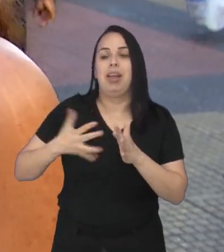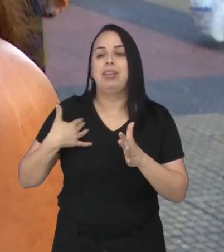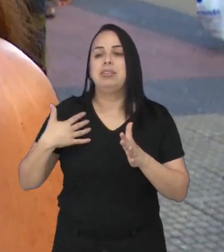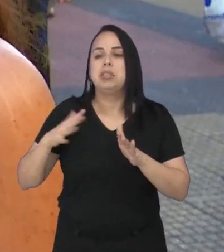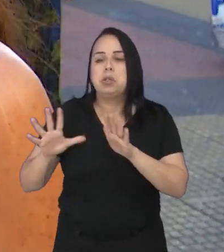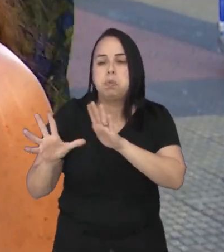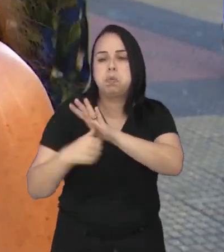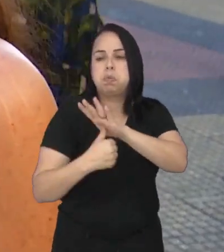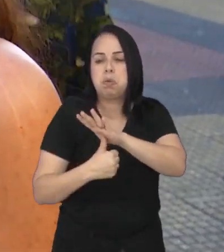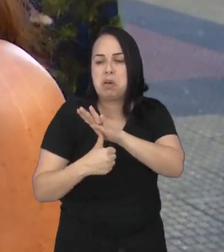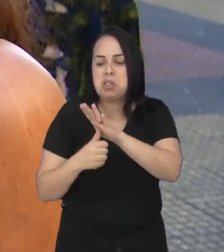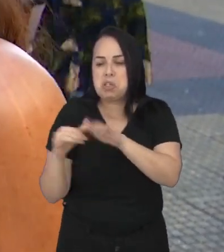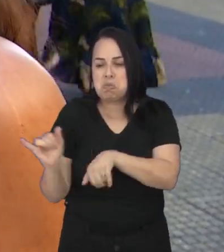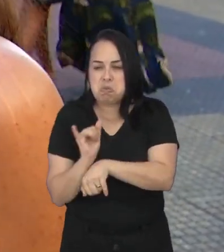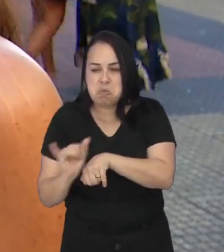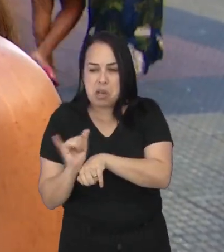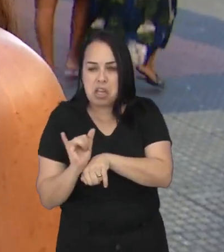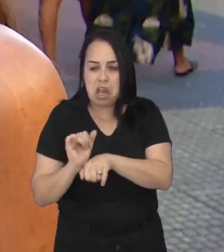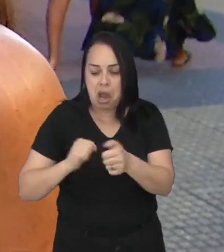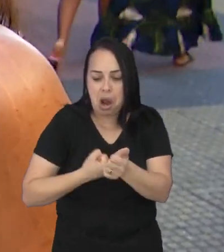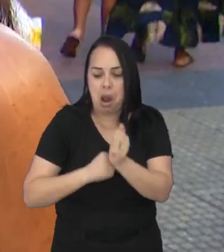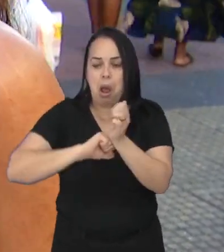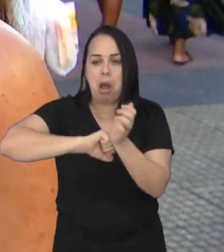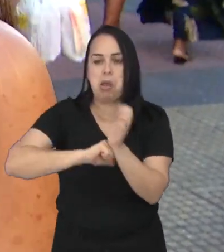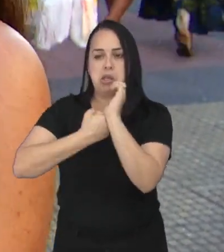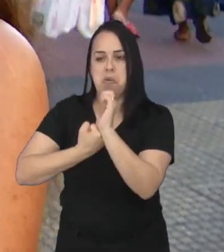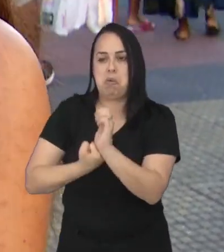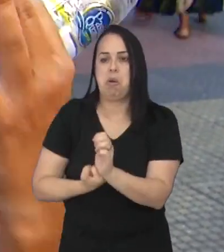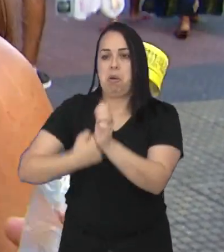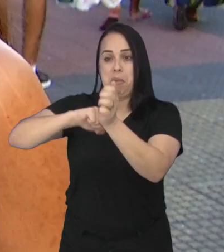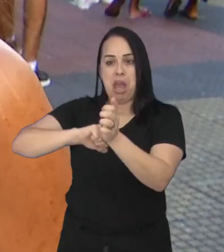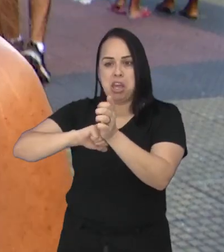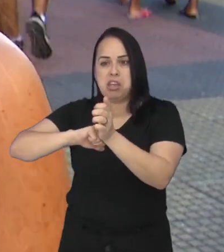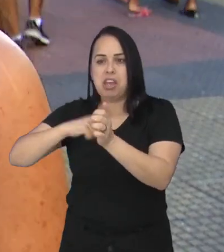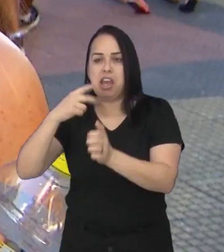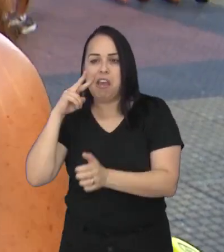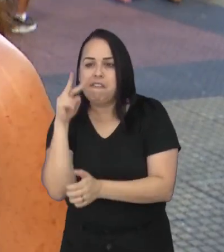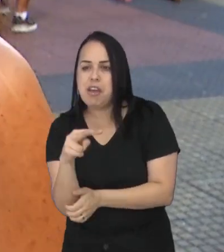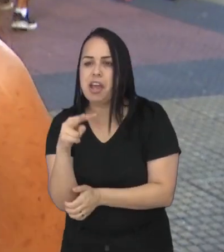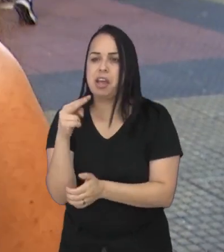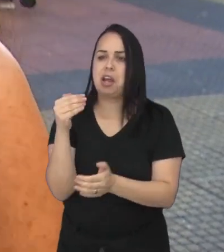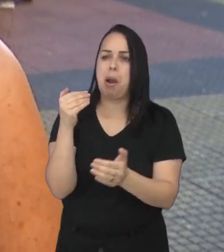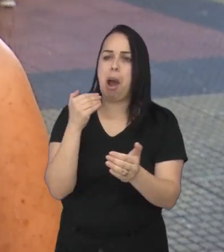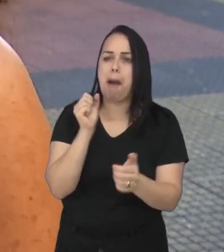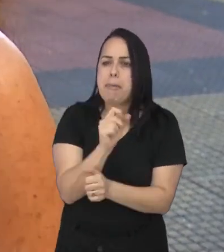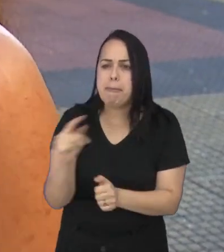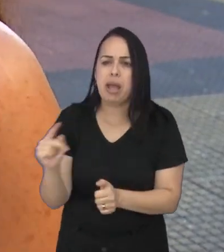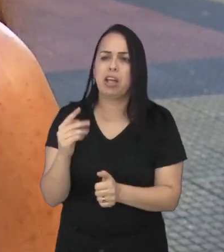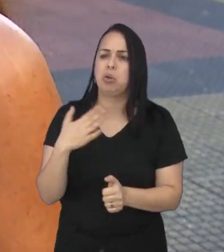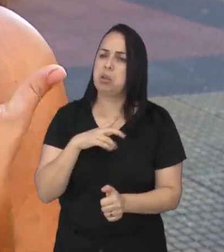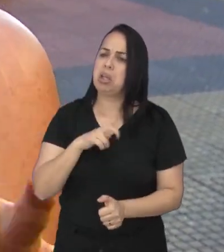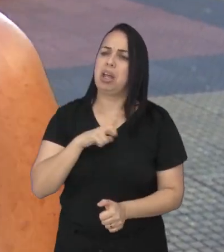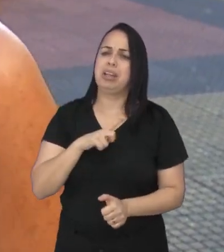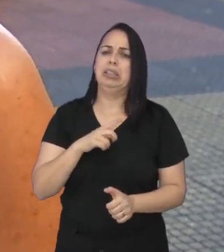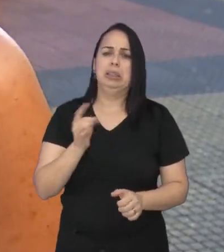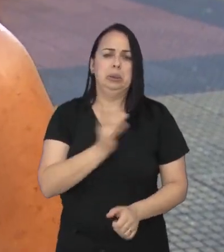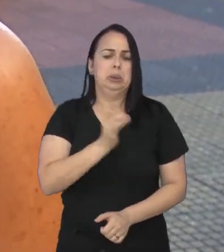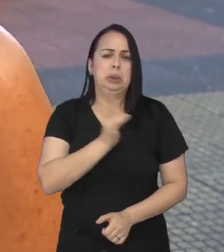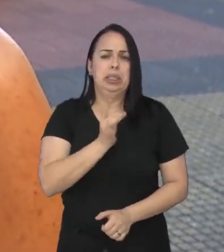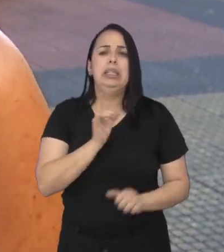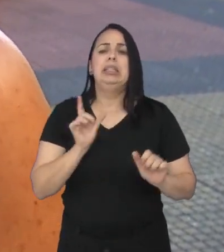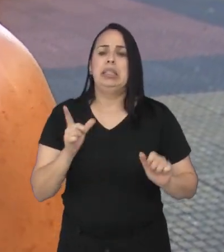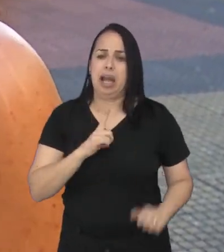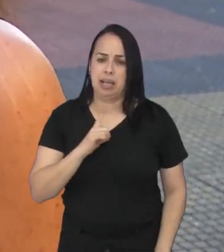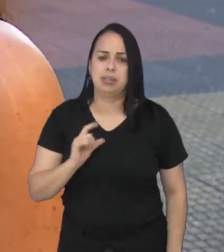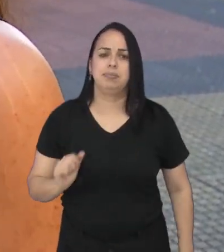esqueminhas que tem e ele consegue desbloquear e mexer em todos os documentos, em todos os aplicativos que eu tenho. Então, eu tenho muito